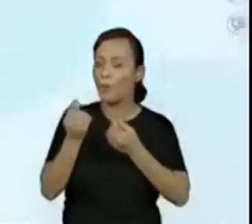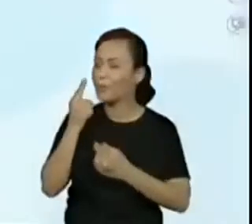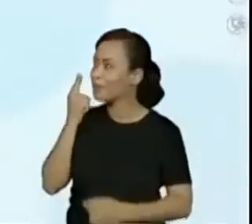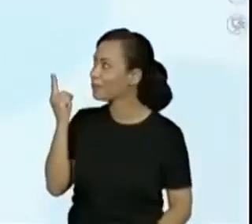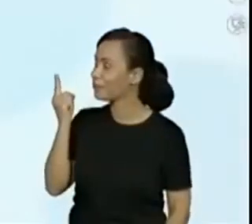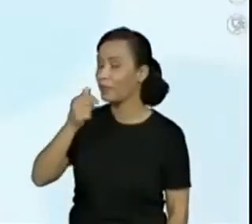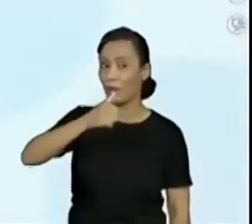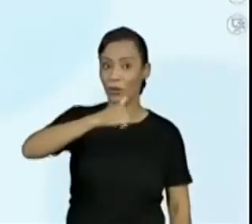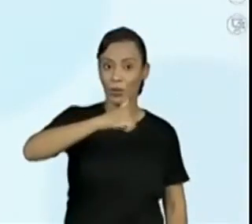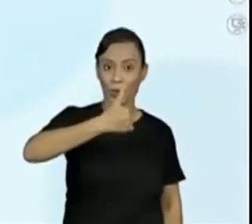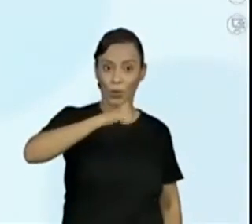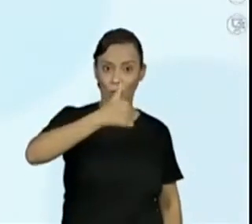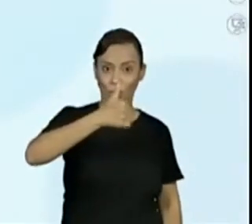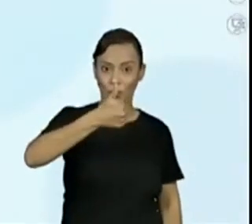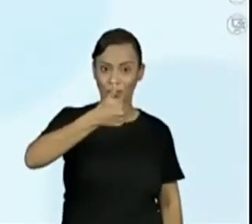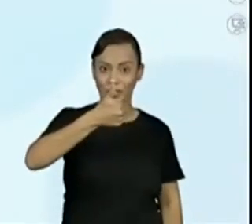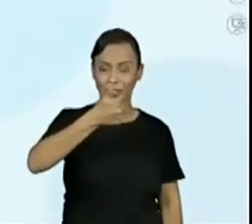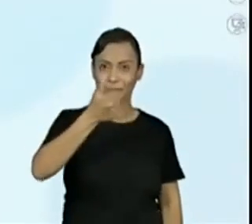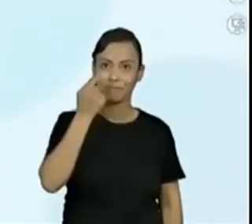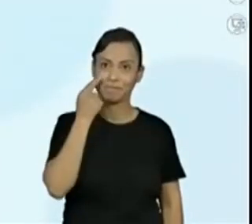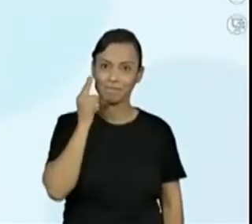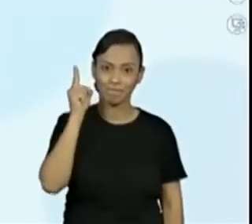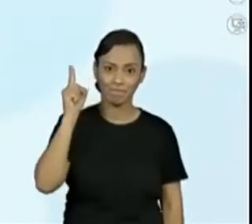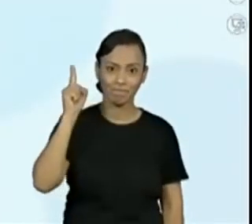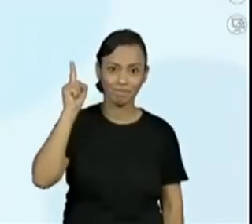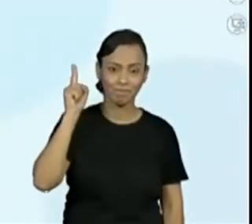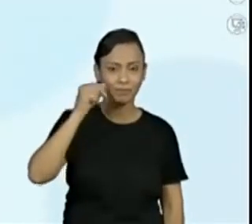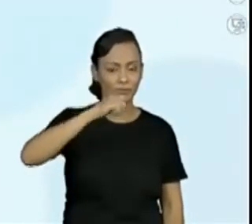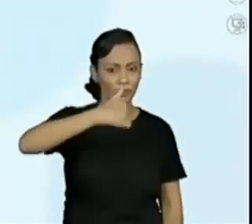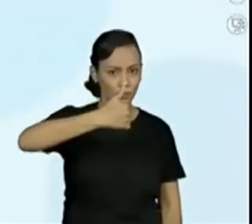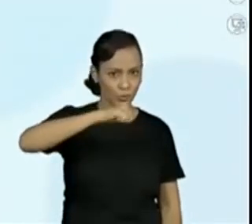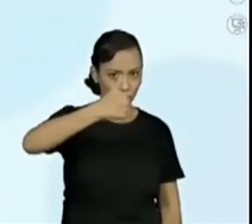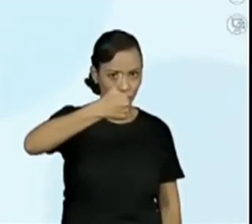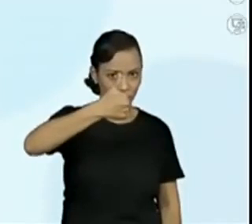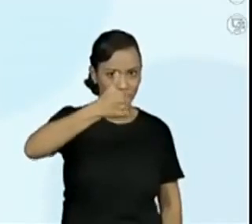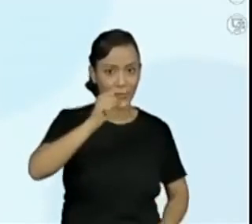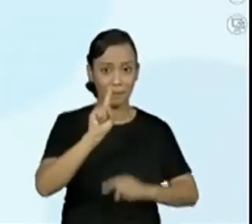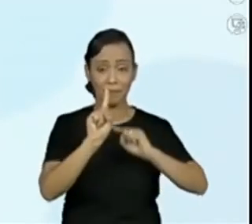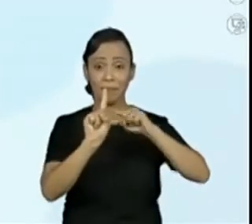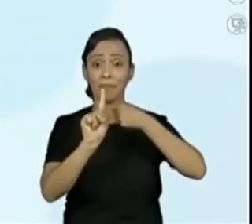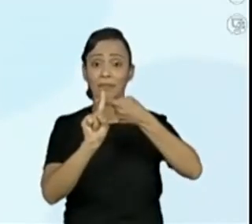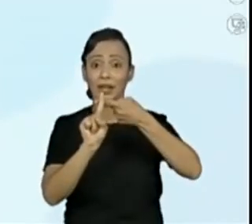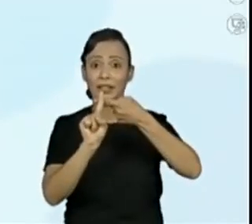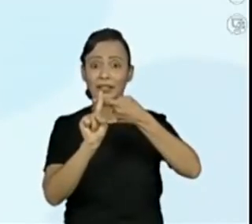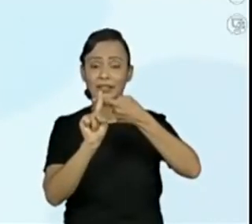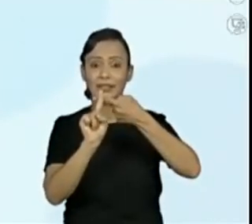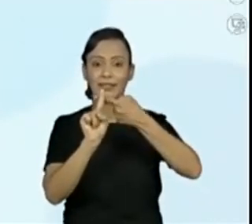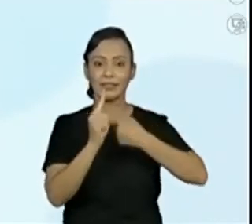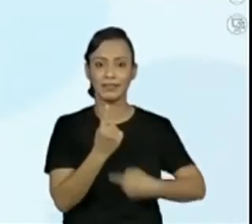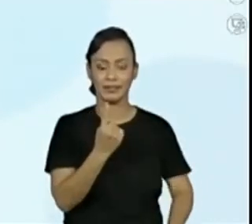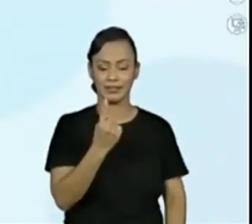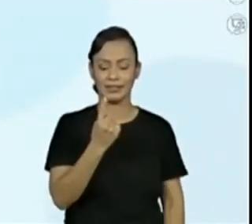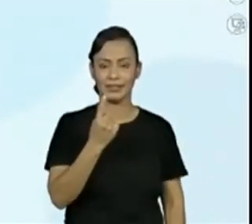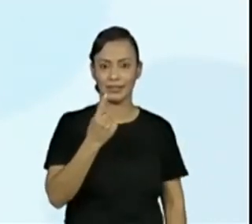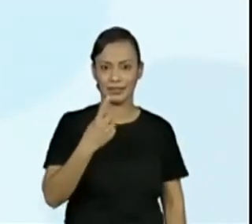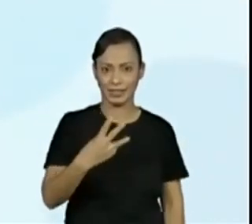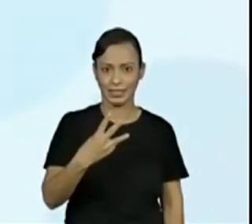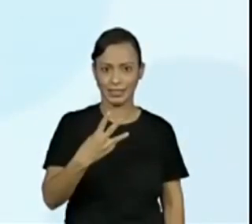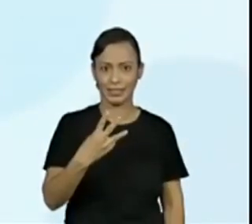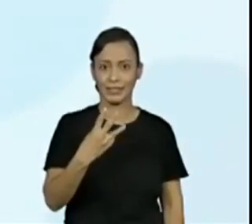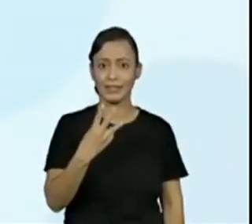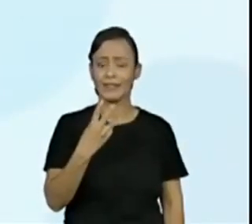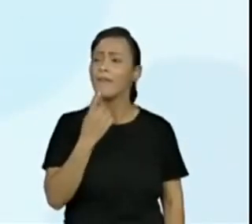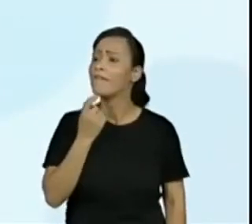Onze mais treze. Então, vamos lá. A gente vai deixar a cor. Põe a cor para mim, por favor. Vamos de vermelho primeiro,